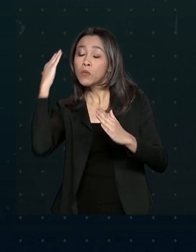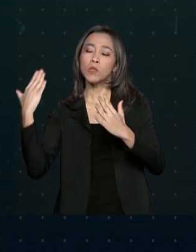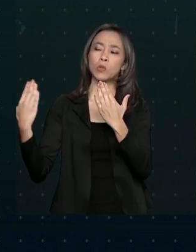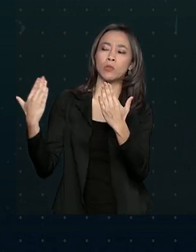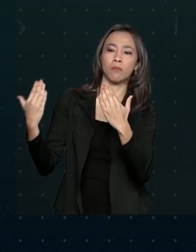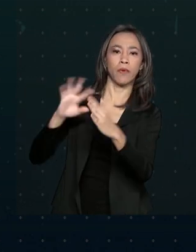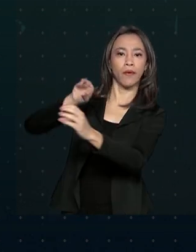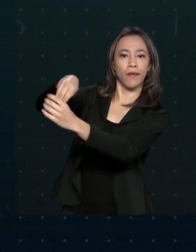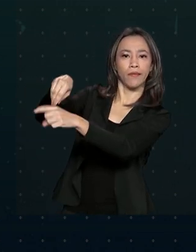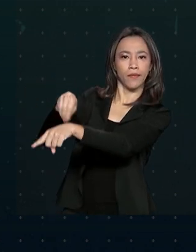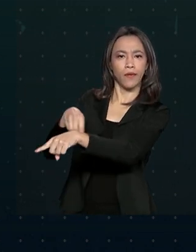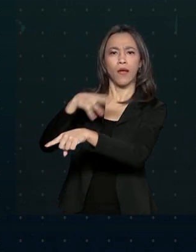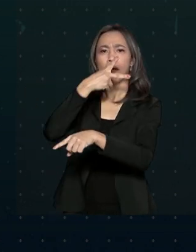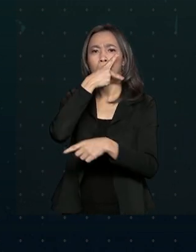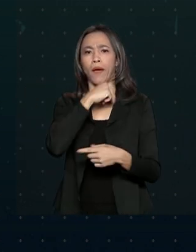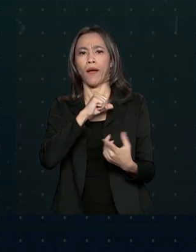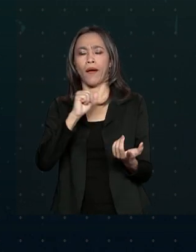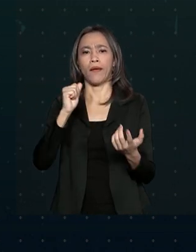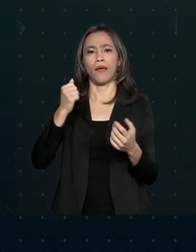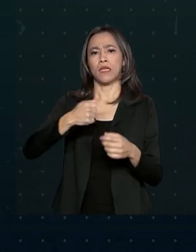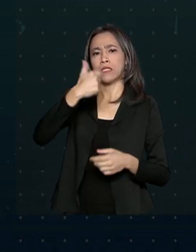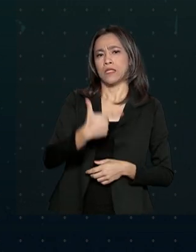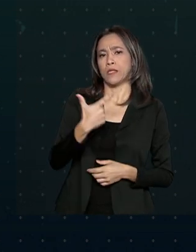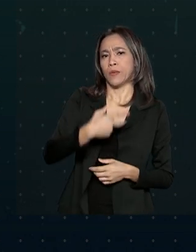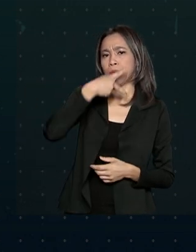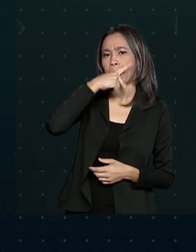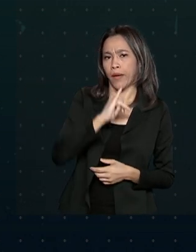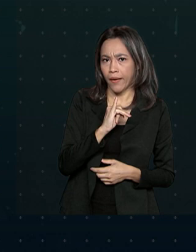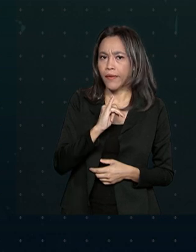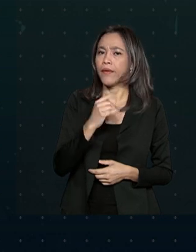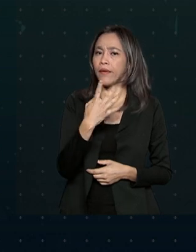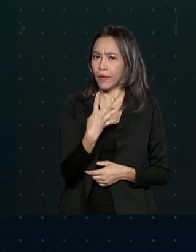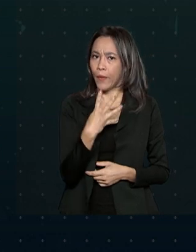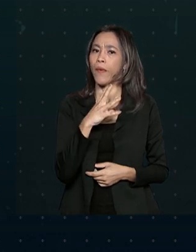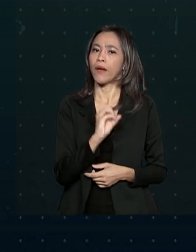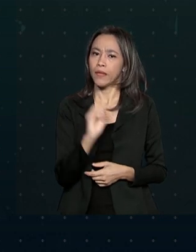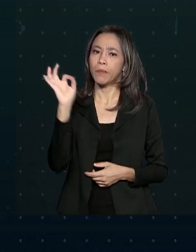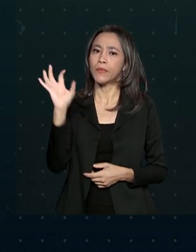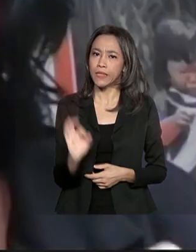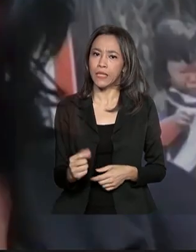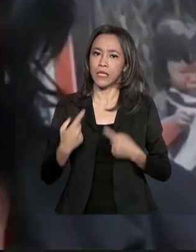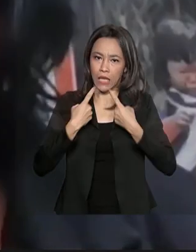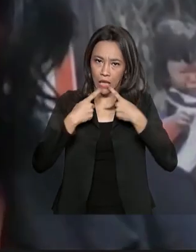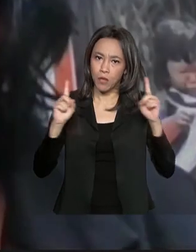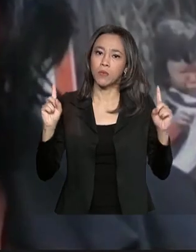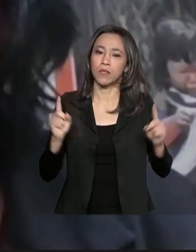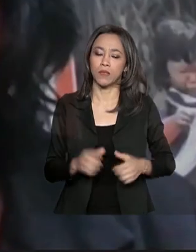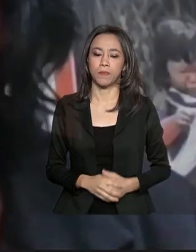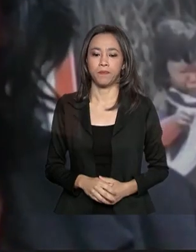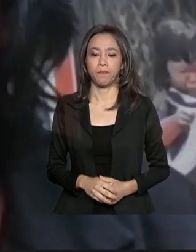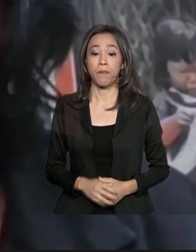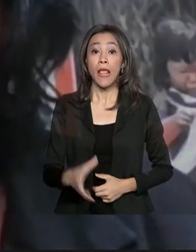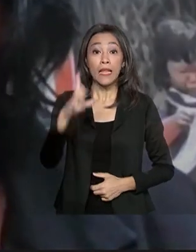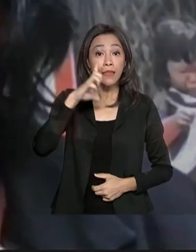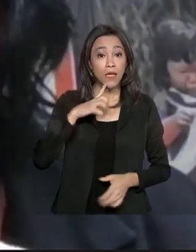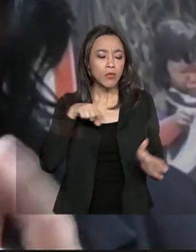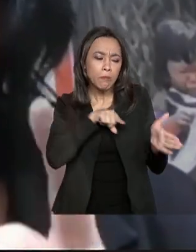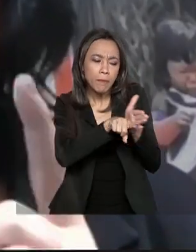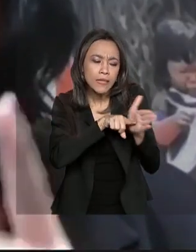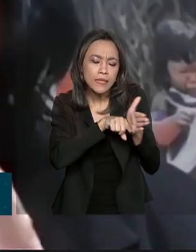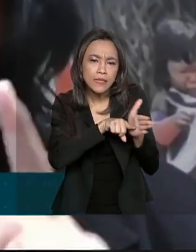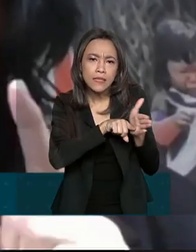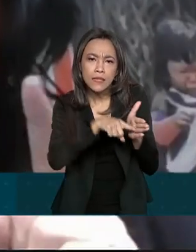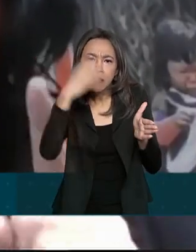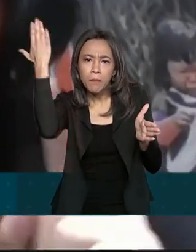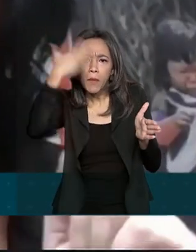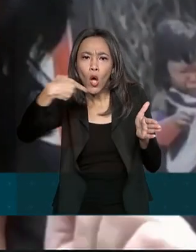é cometida por pai ou padrasto em 40% das denúncias. Nós temos pesquisas que anunciam que